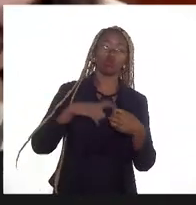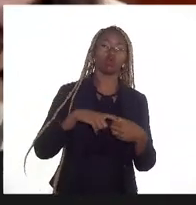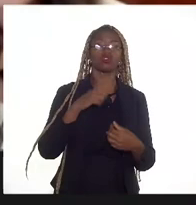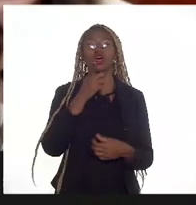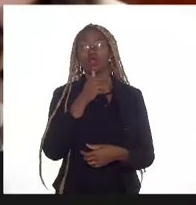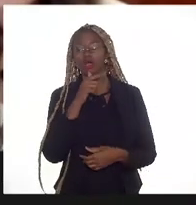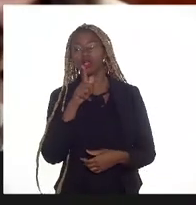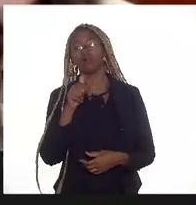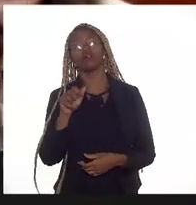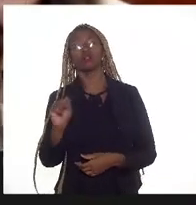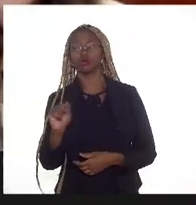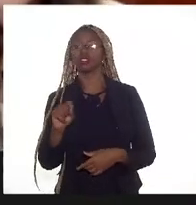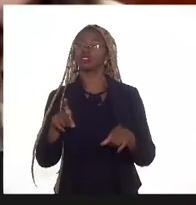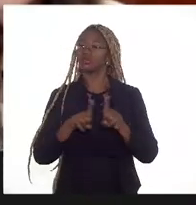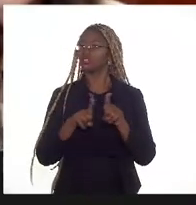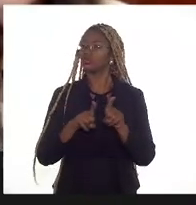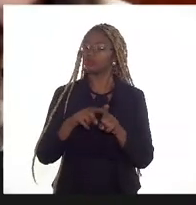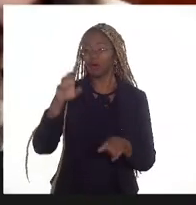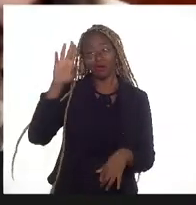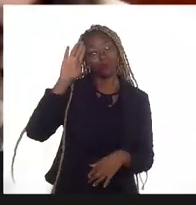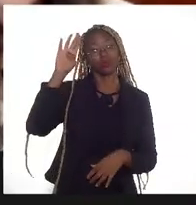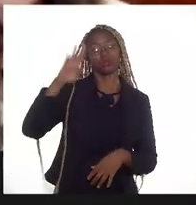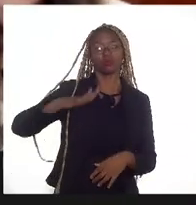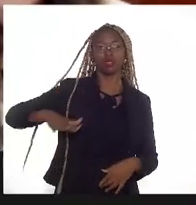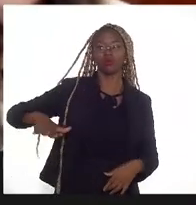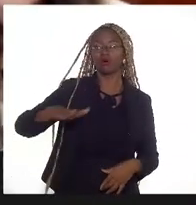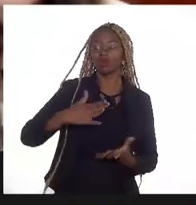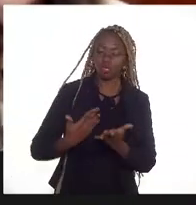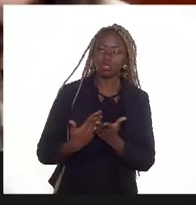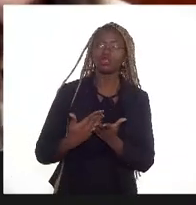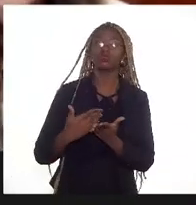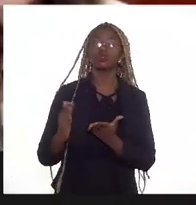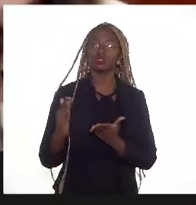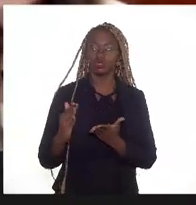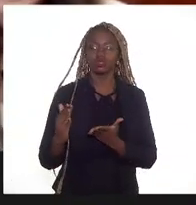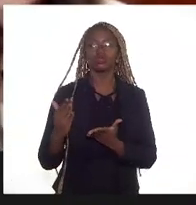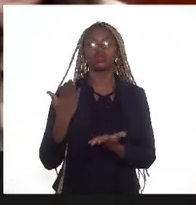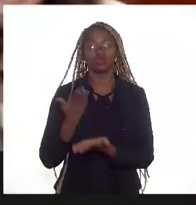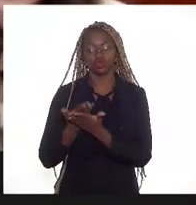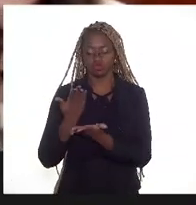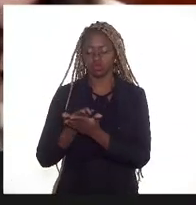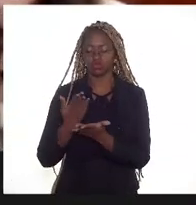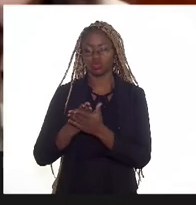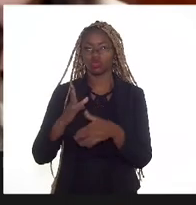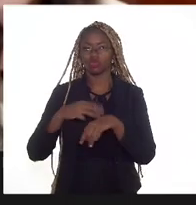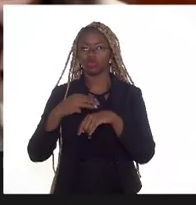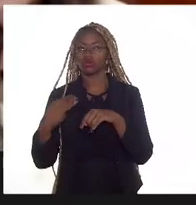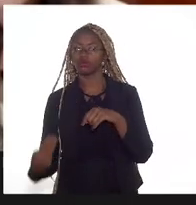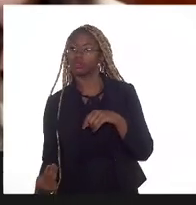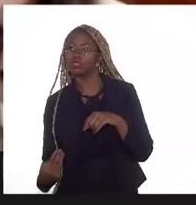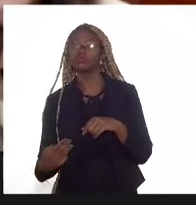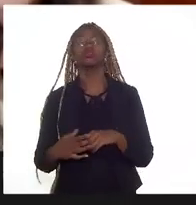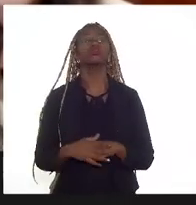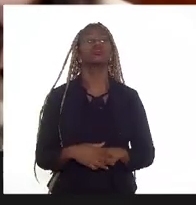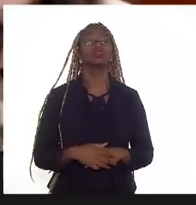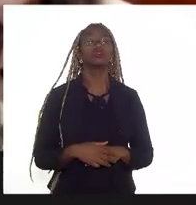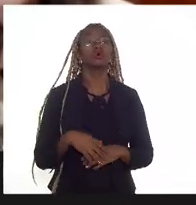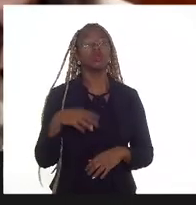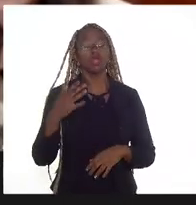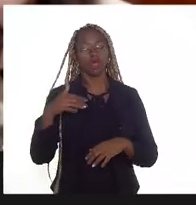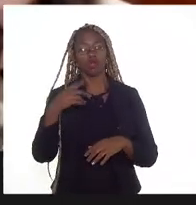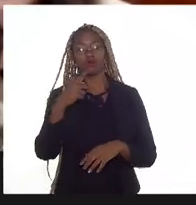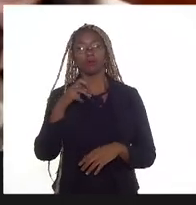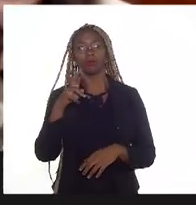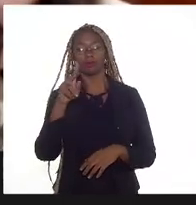inclusive é o principal campo que iniciou esse estudo do método Agri no pré-sal e também